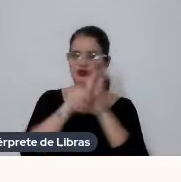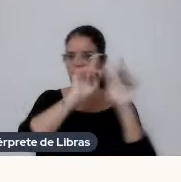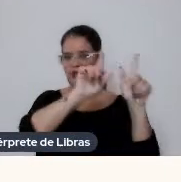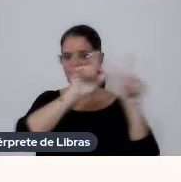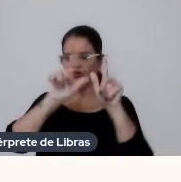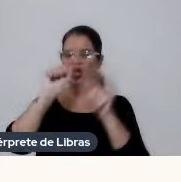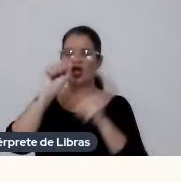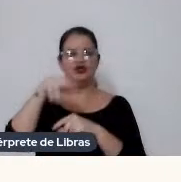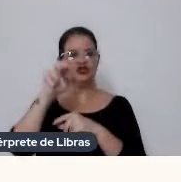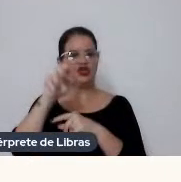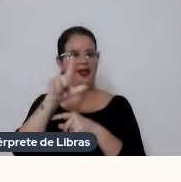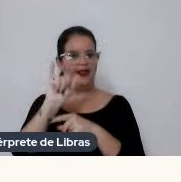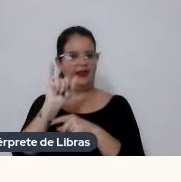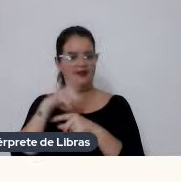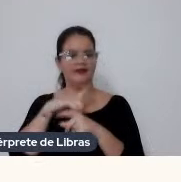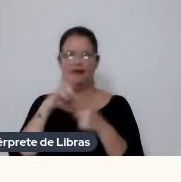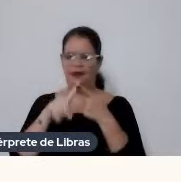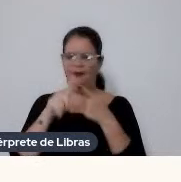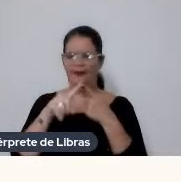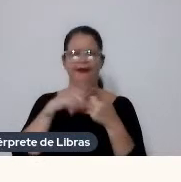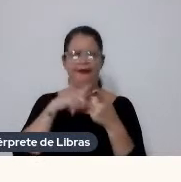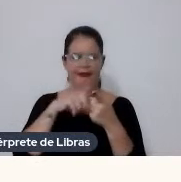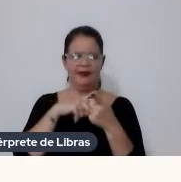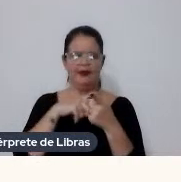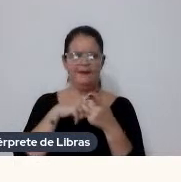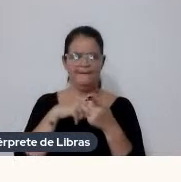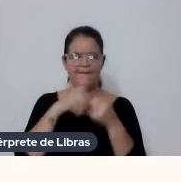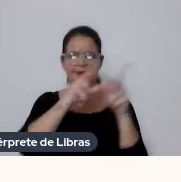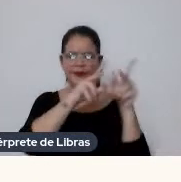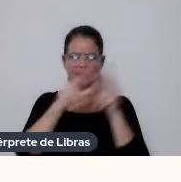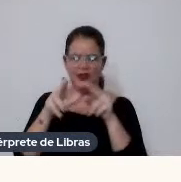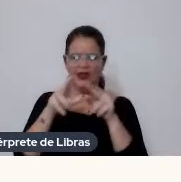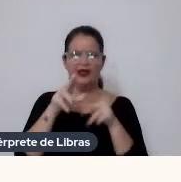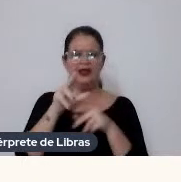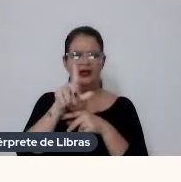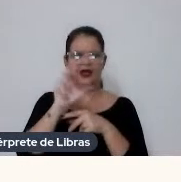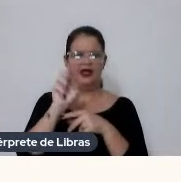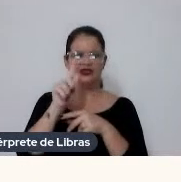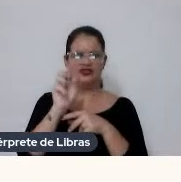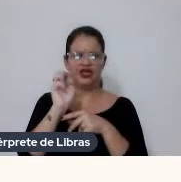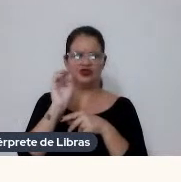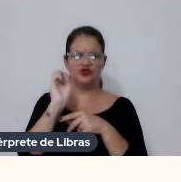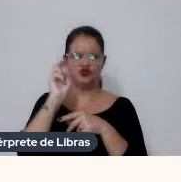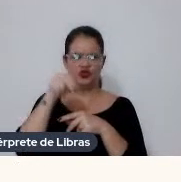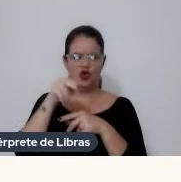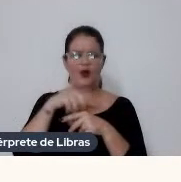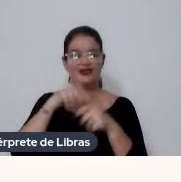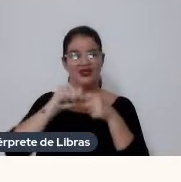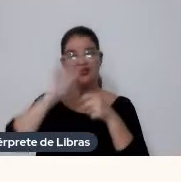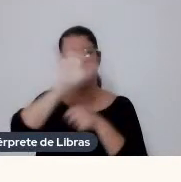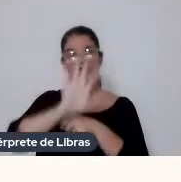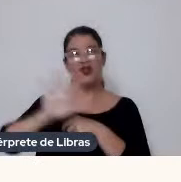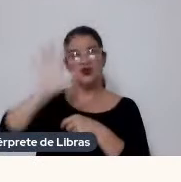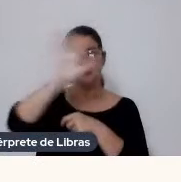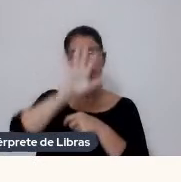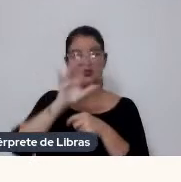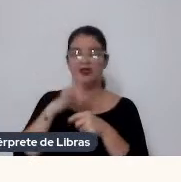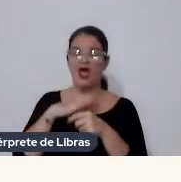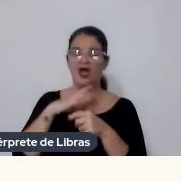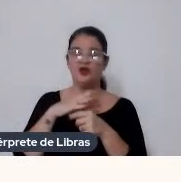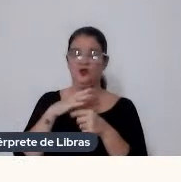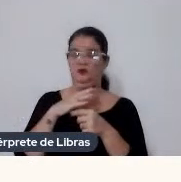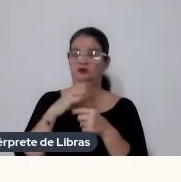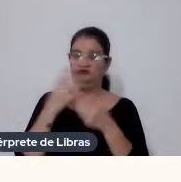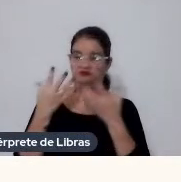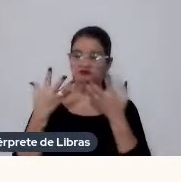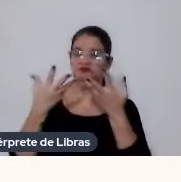Tem também Partes em live action Em que a gente fez Um cenário Bidimensional Que